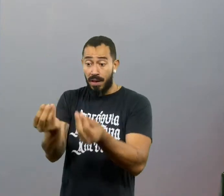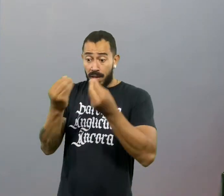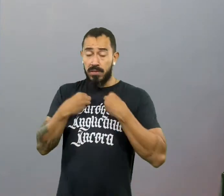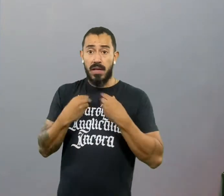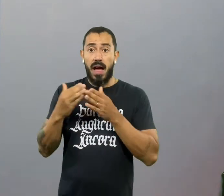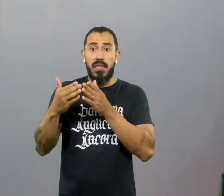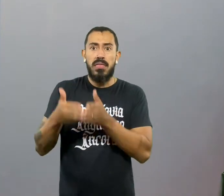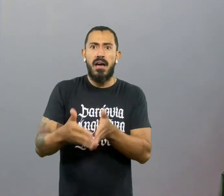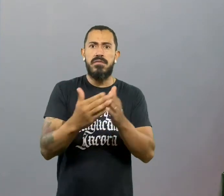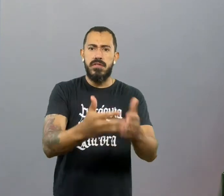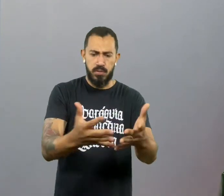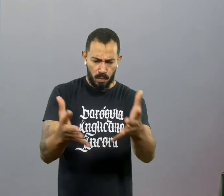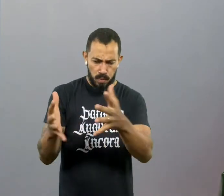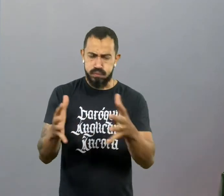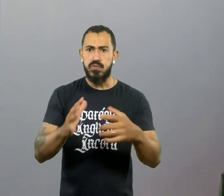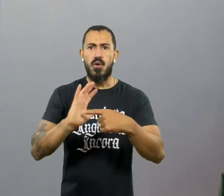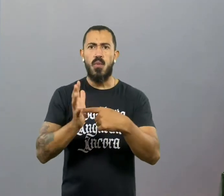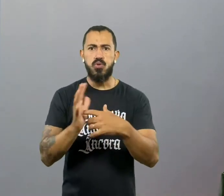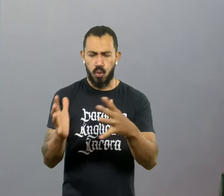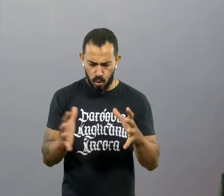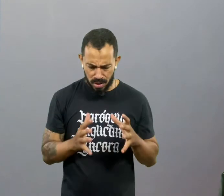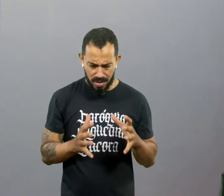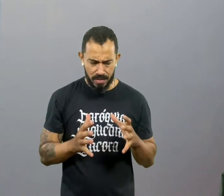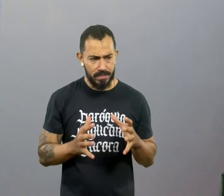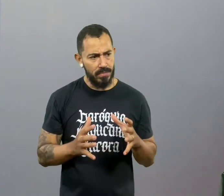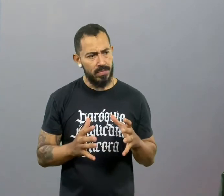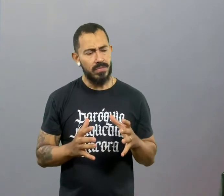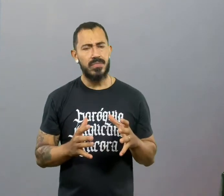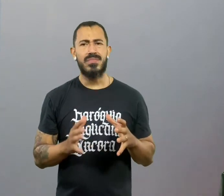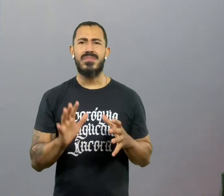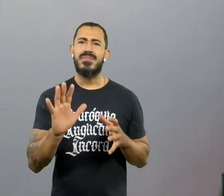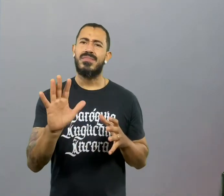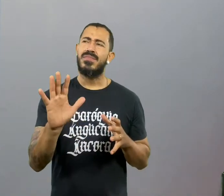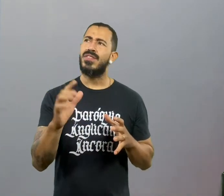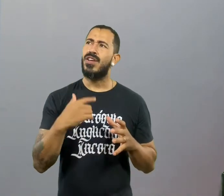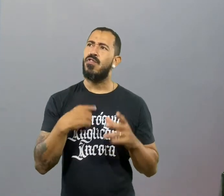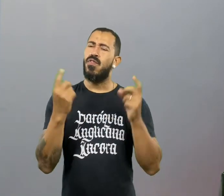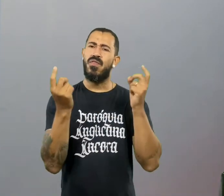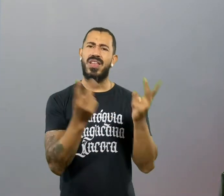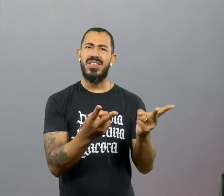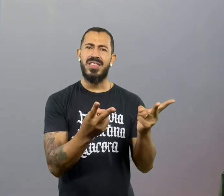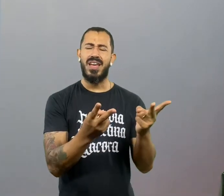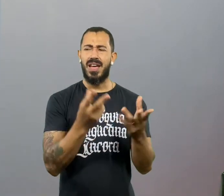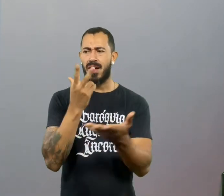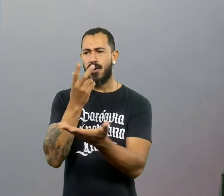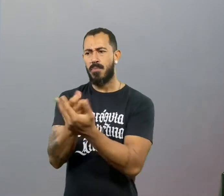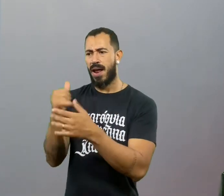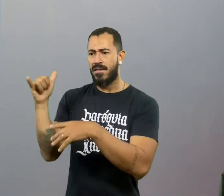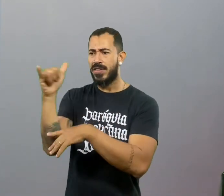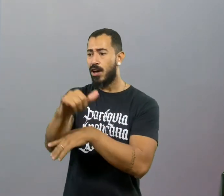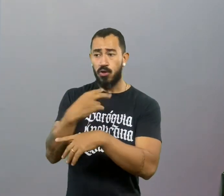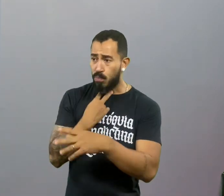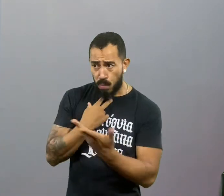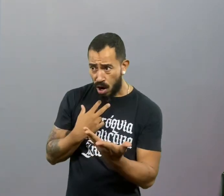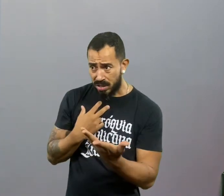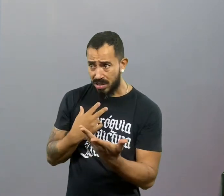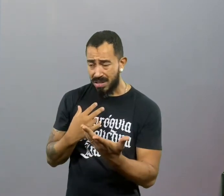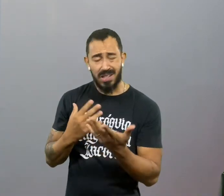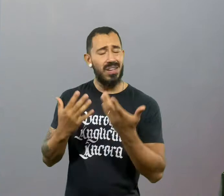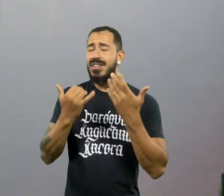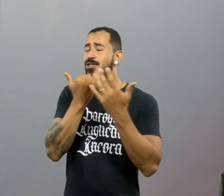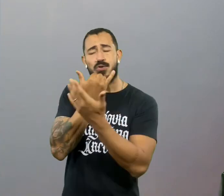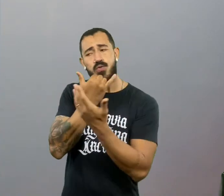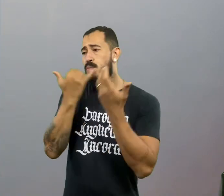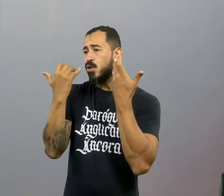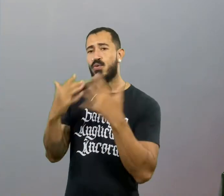é lindo, de outra geração. Eu perguntaria assim, eu posso vender para comprar um motor de avião? A pessoa diz não. Ah,